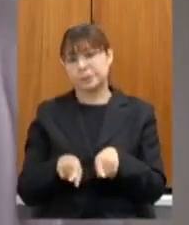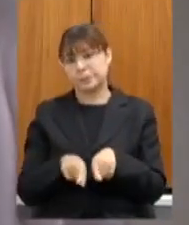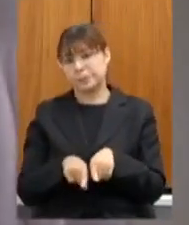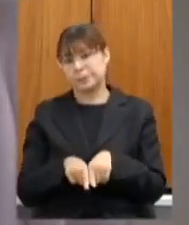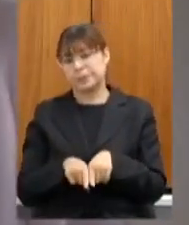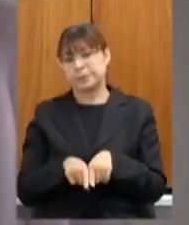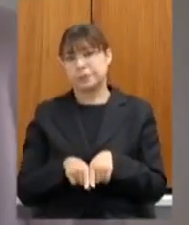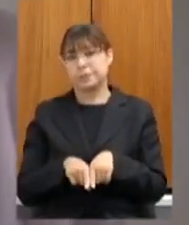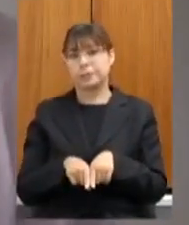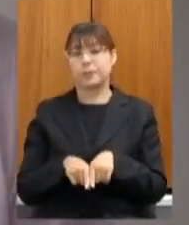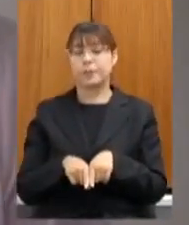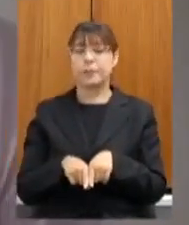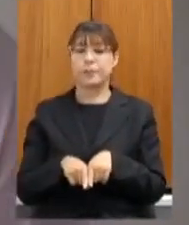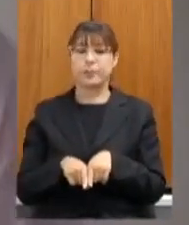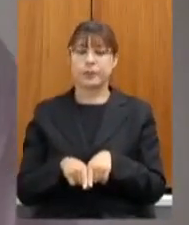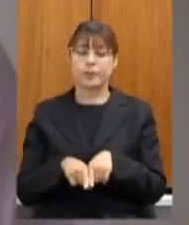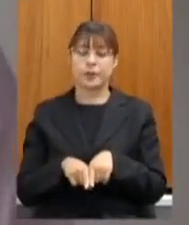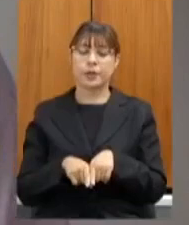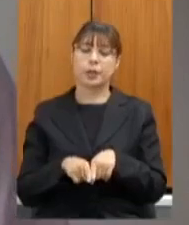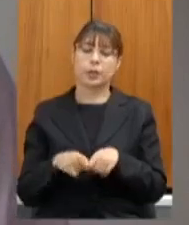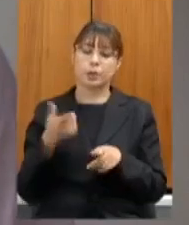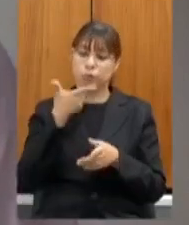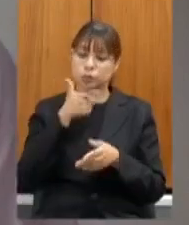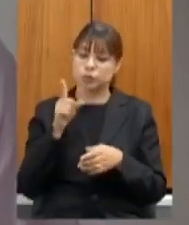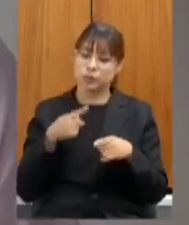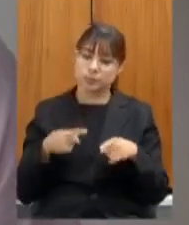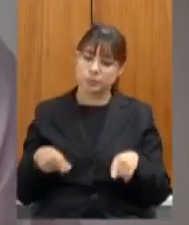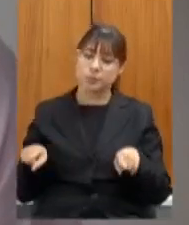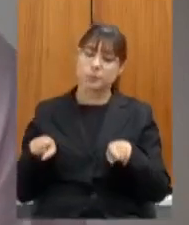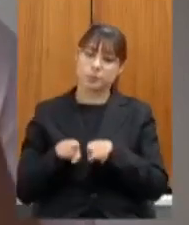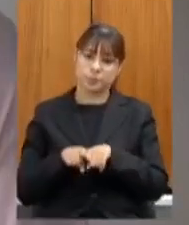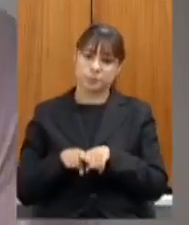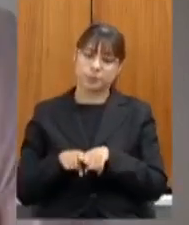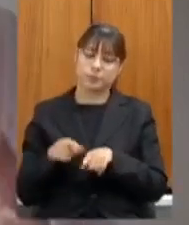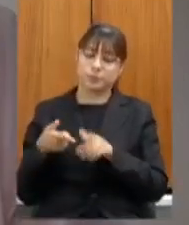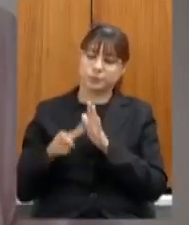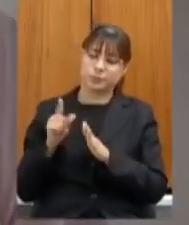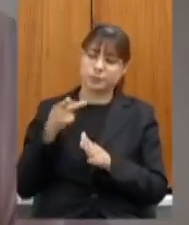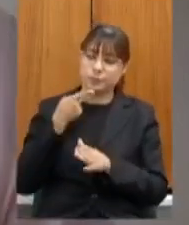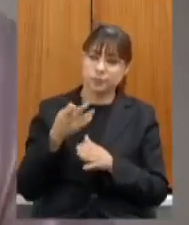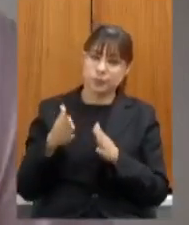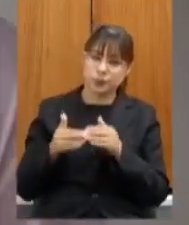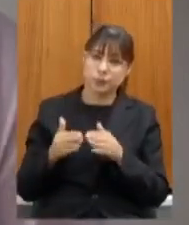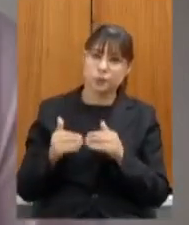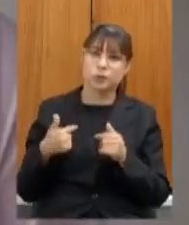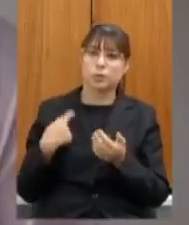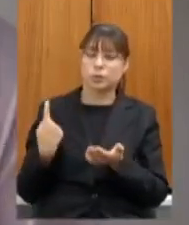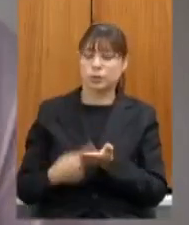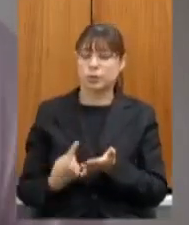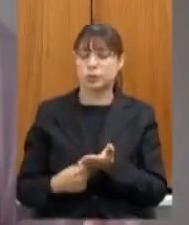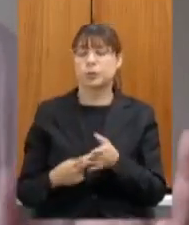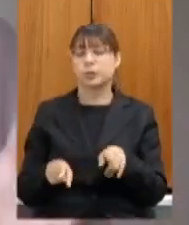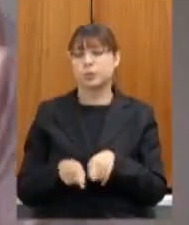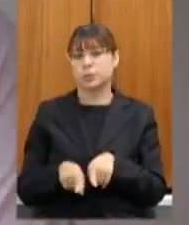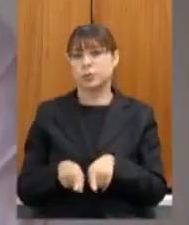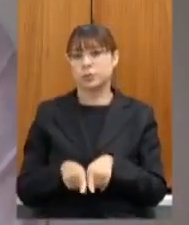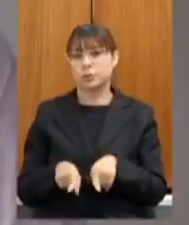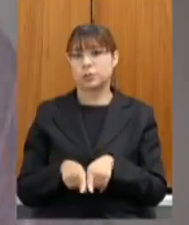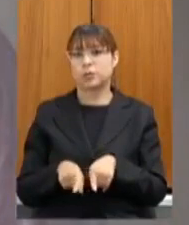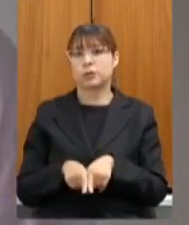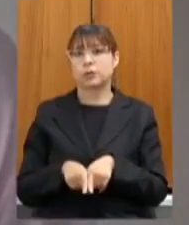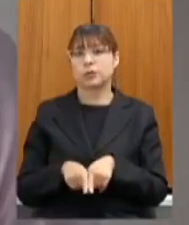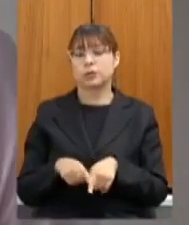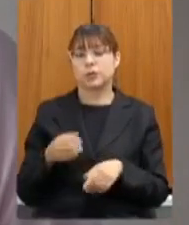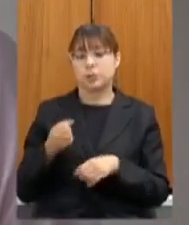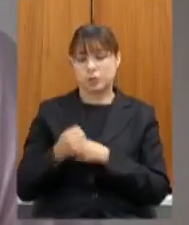a construção dessas parcerias o senhor fez o pedido e fica meu compromisso de agora